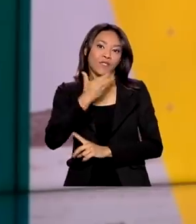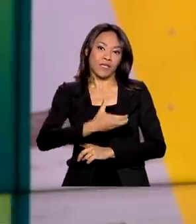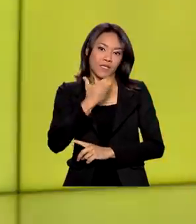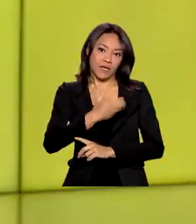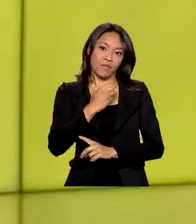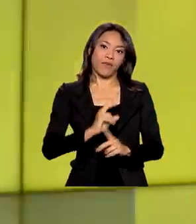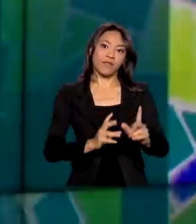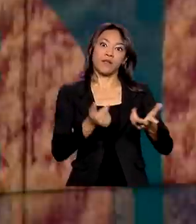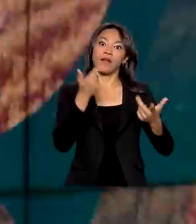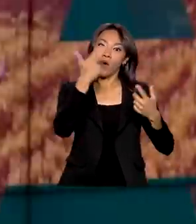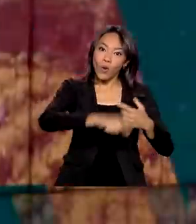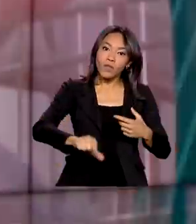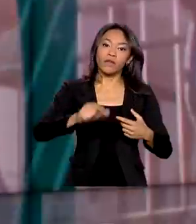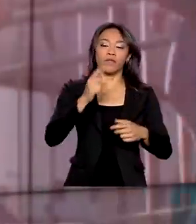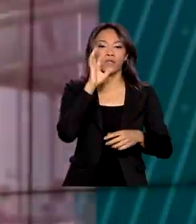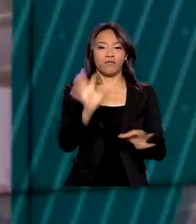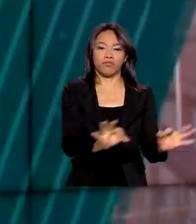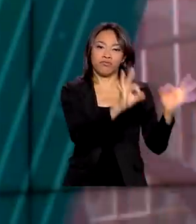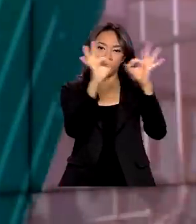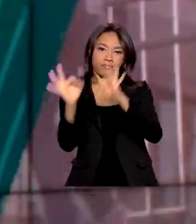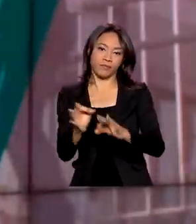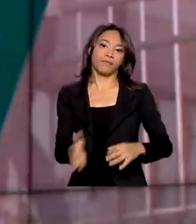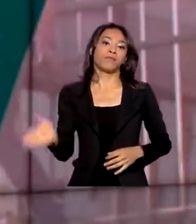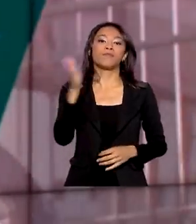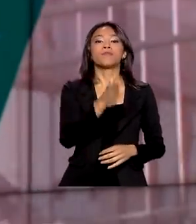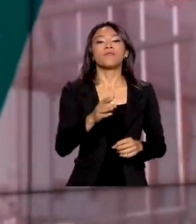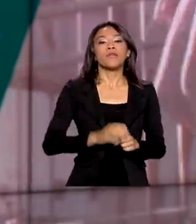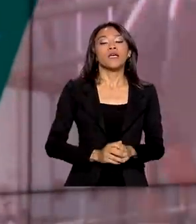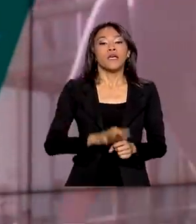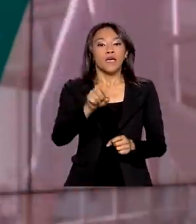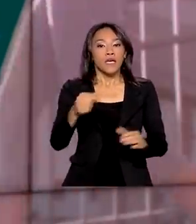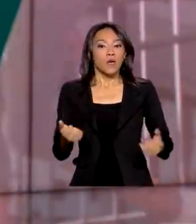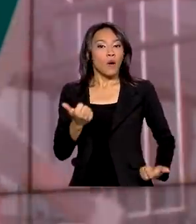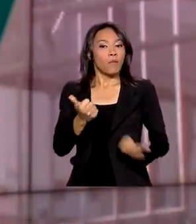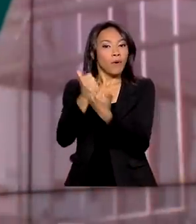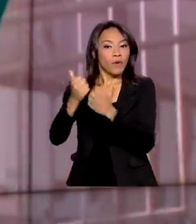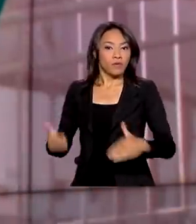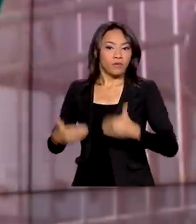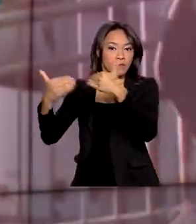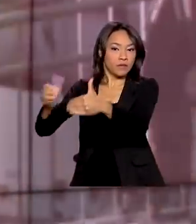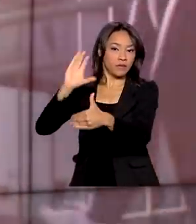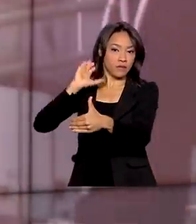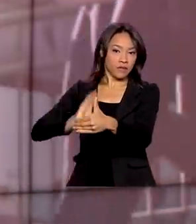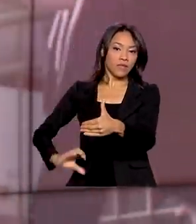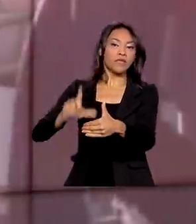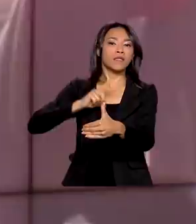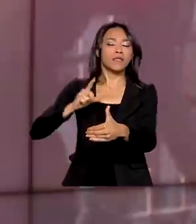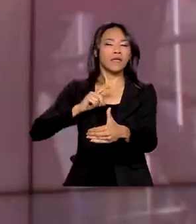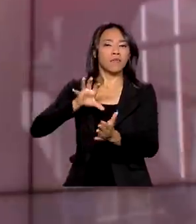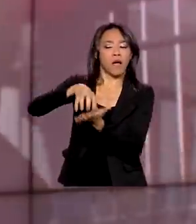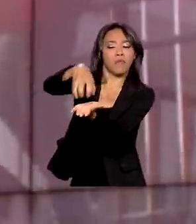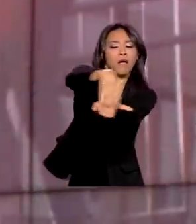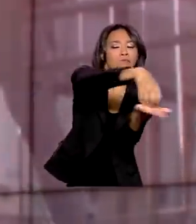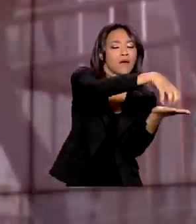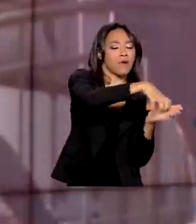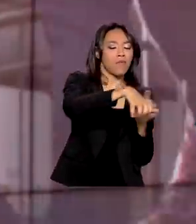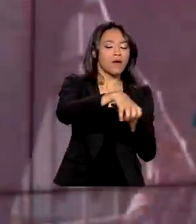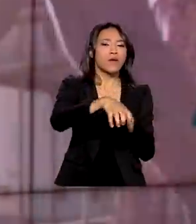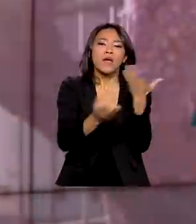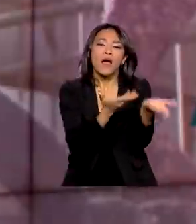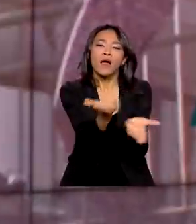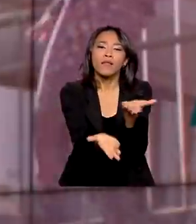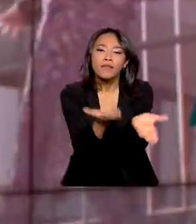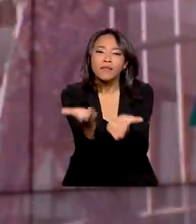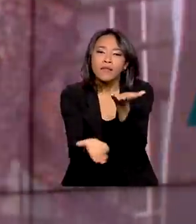E entre os projetos do Ministério da Cidadania está o apoio a comunidades terapêuticas espalhadas pelo Brasil, que conseguem acolher,